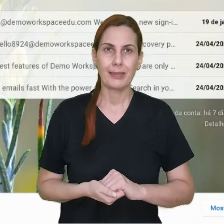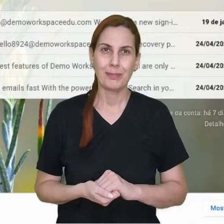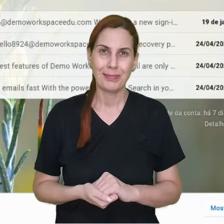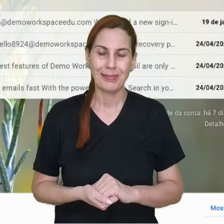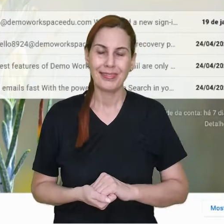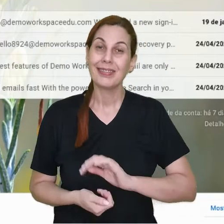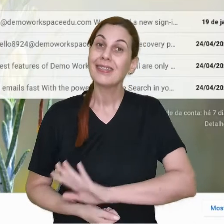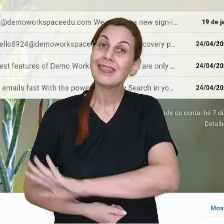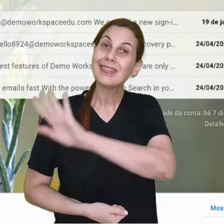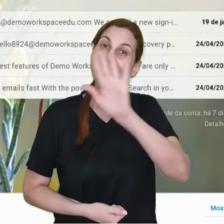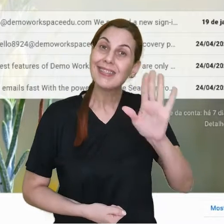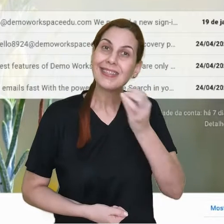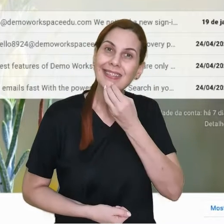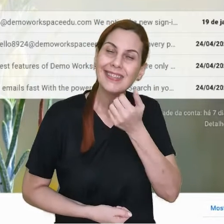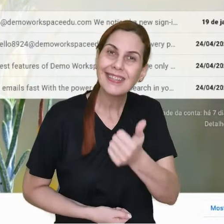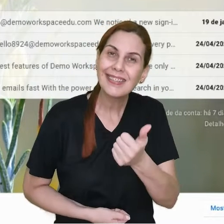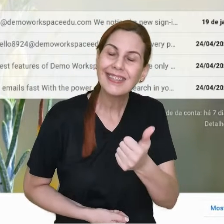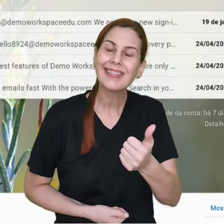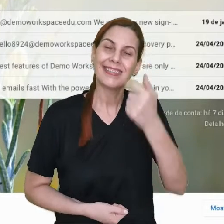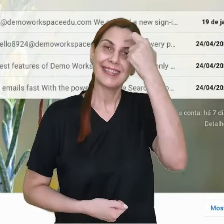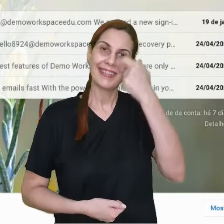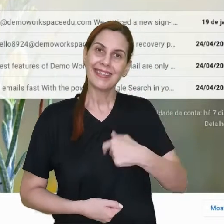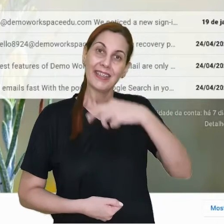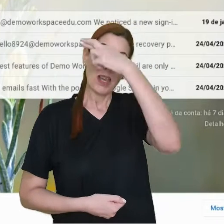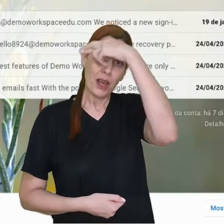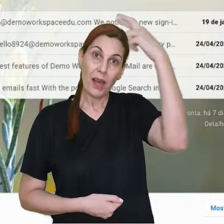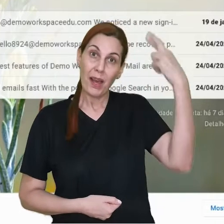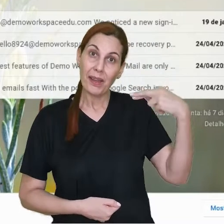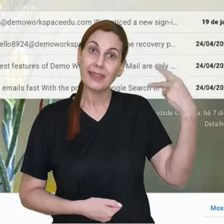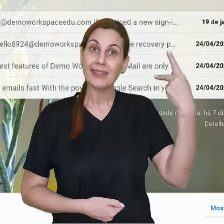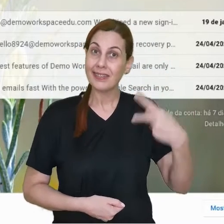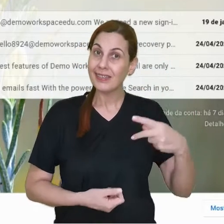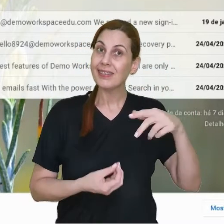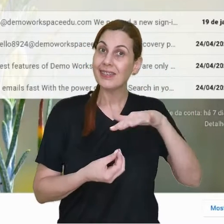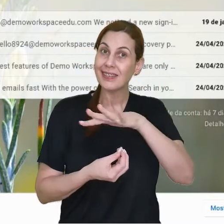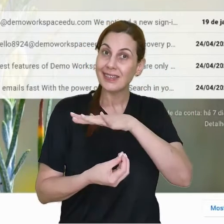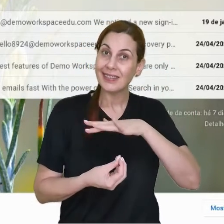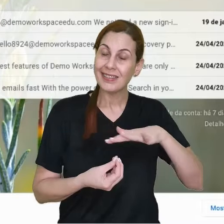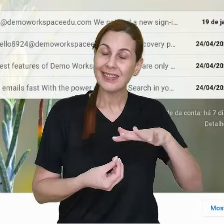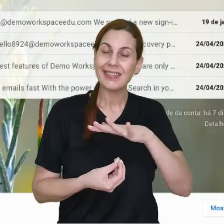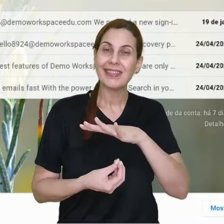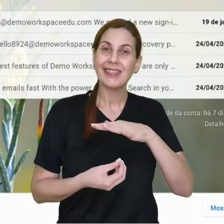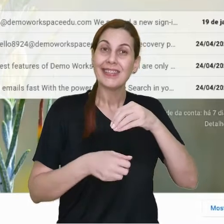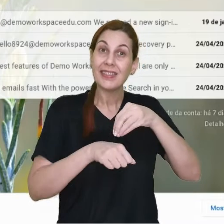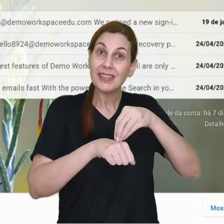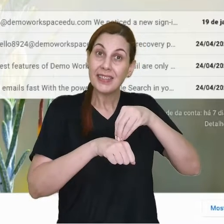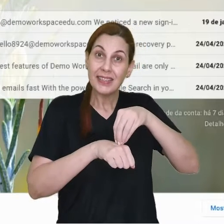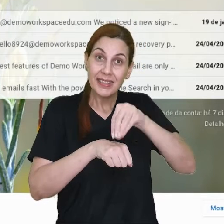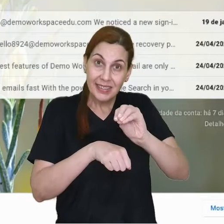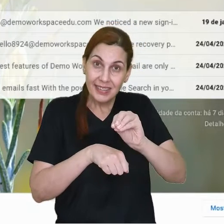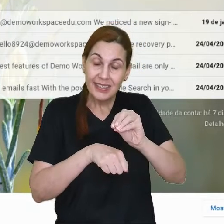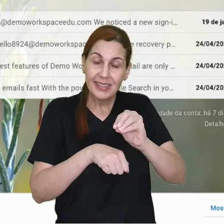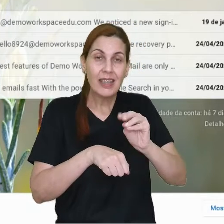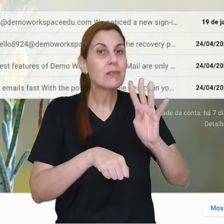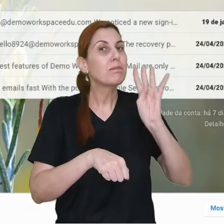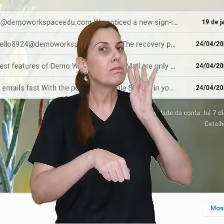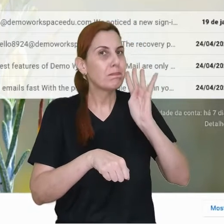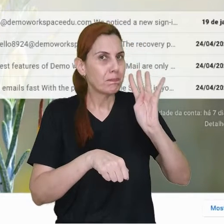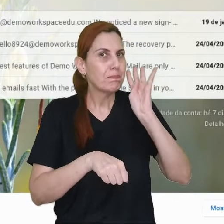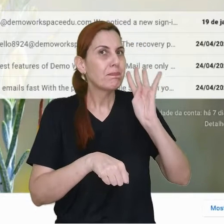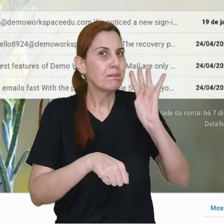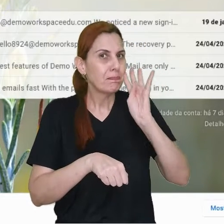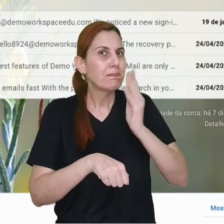Olá, pessoal, tudo bem? Eu sou a Roberta, aqui da C4Me, e venho te trazer uma dica muito legal